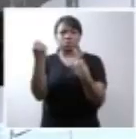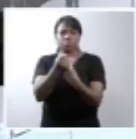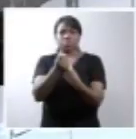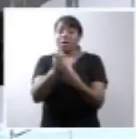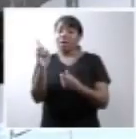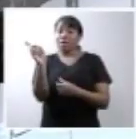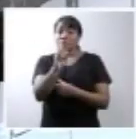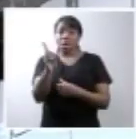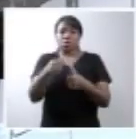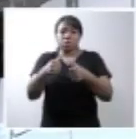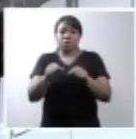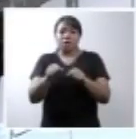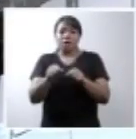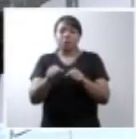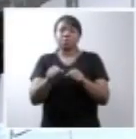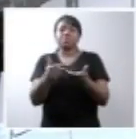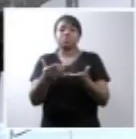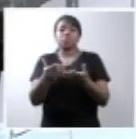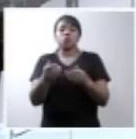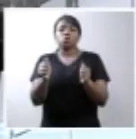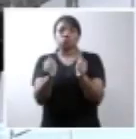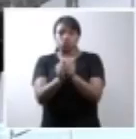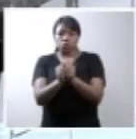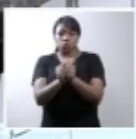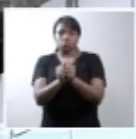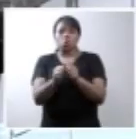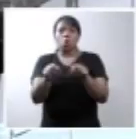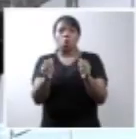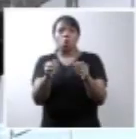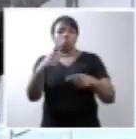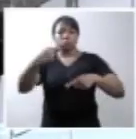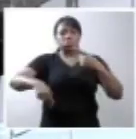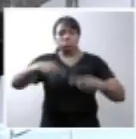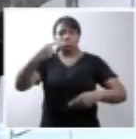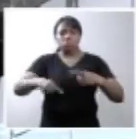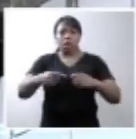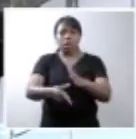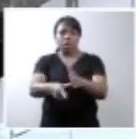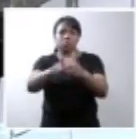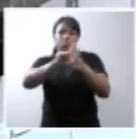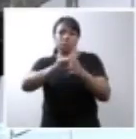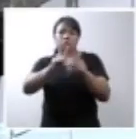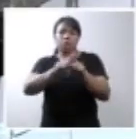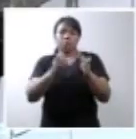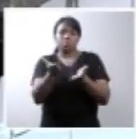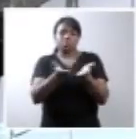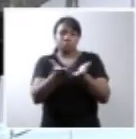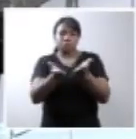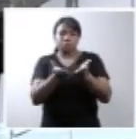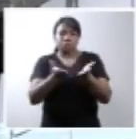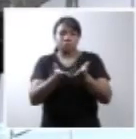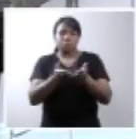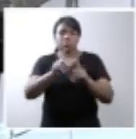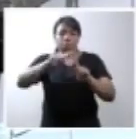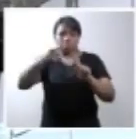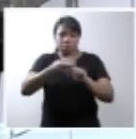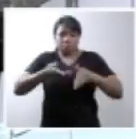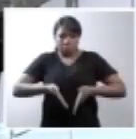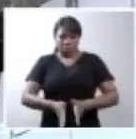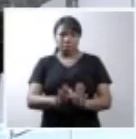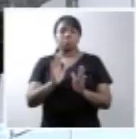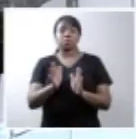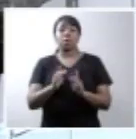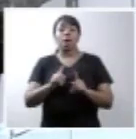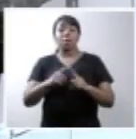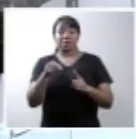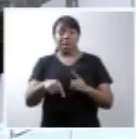está necessariamente vinculada ao debate sobre a antecipação terapêutica do parto. Essa